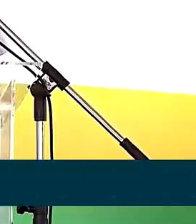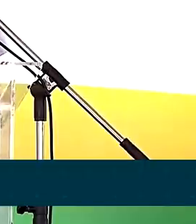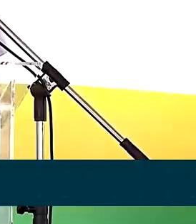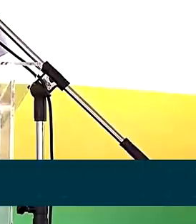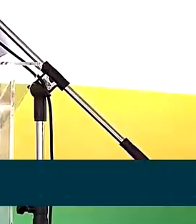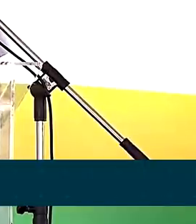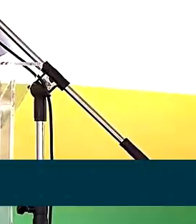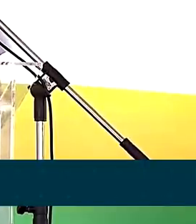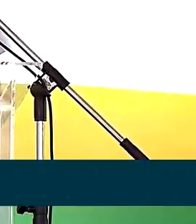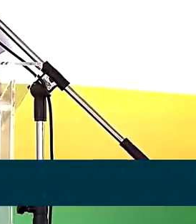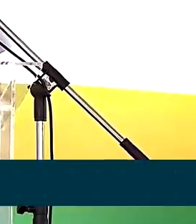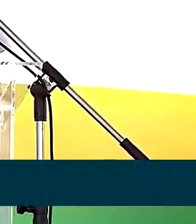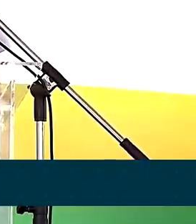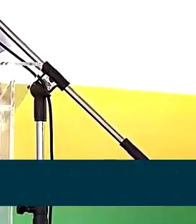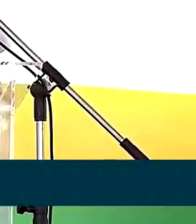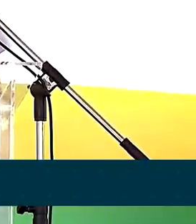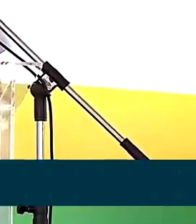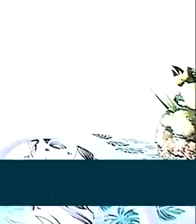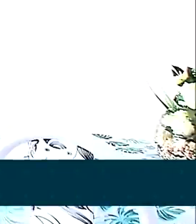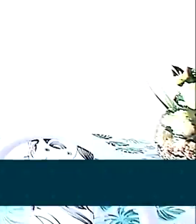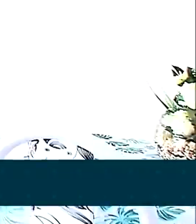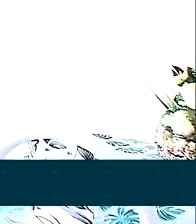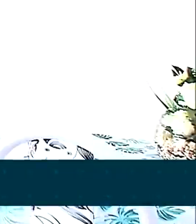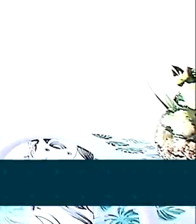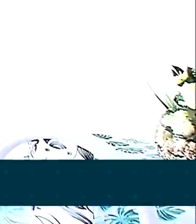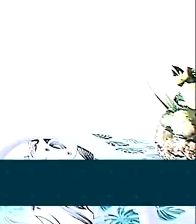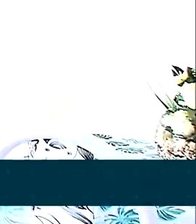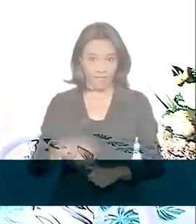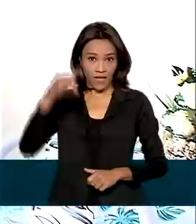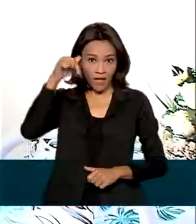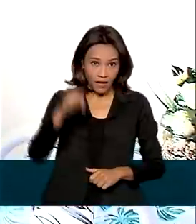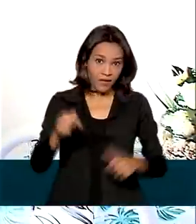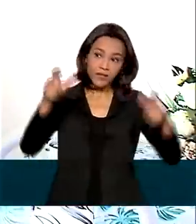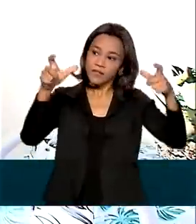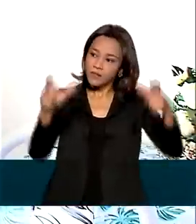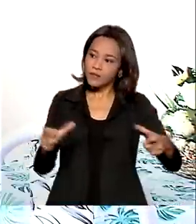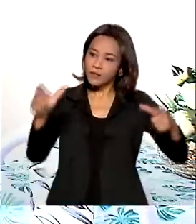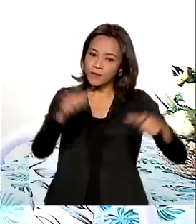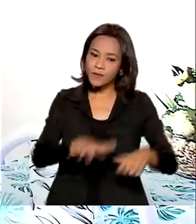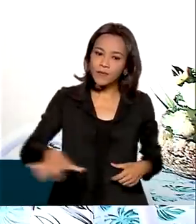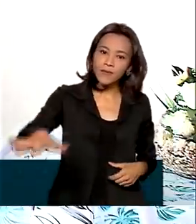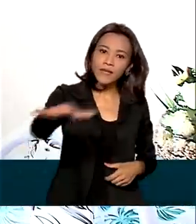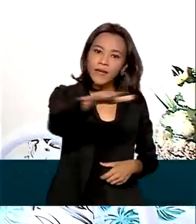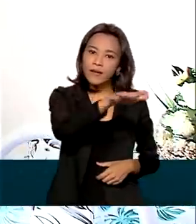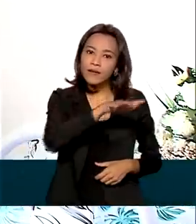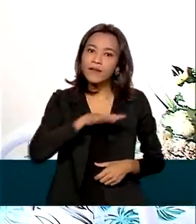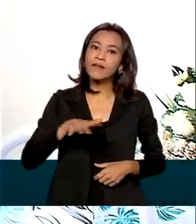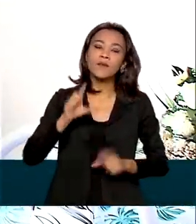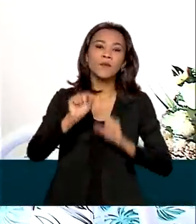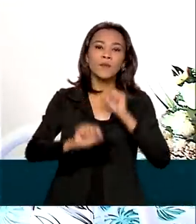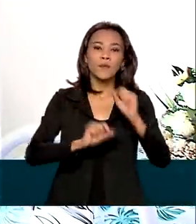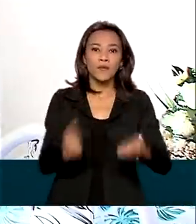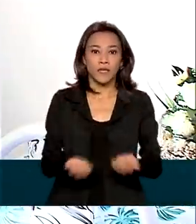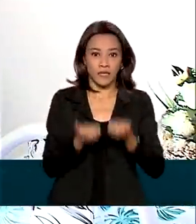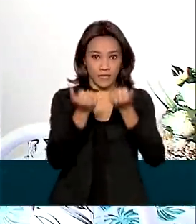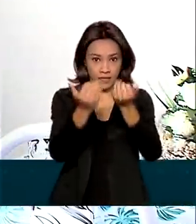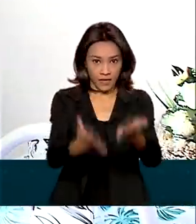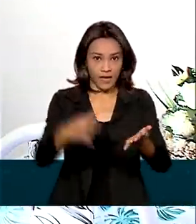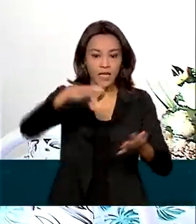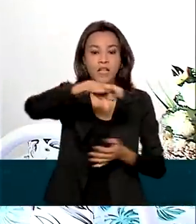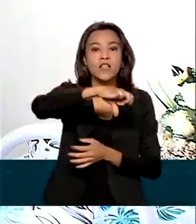onde ela vai terminar os seus dias. Aqui no residencial Leandro Bezerra de Menezes, foram entregues 900